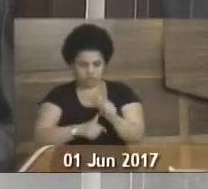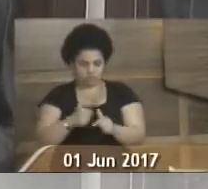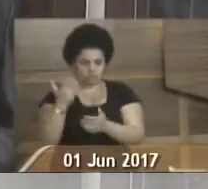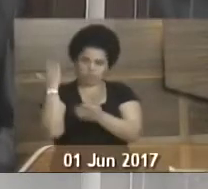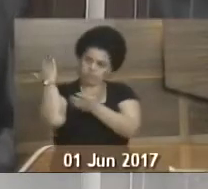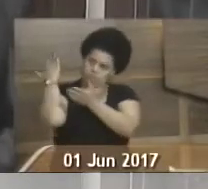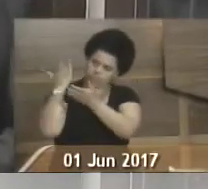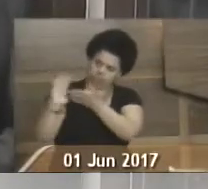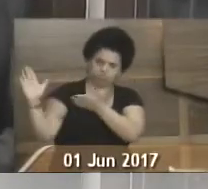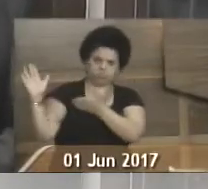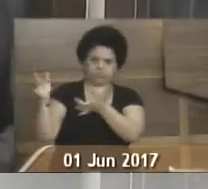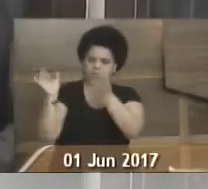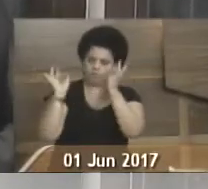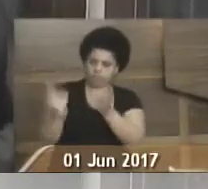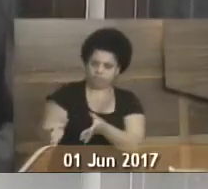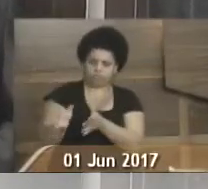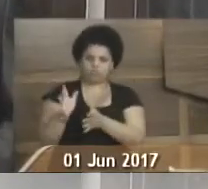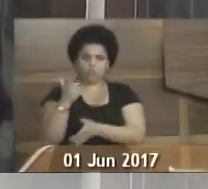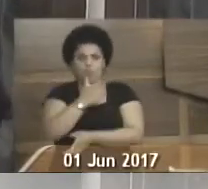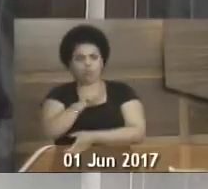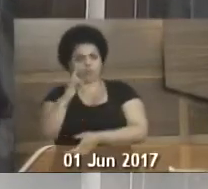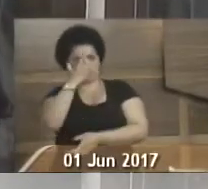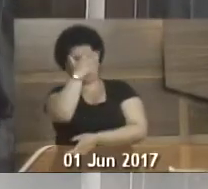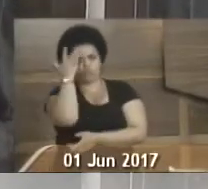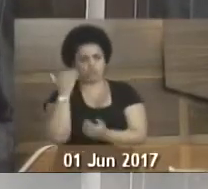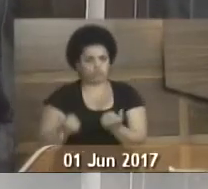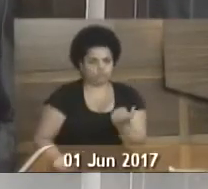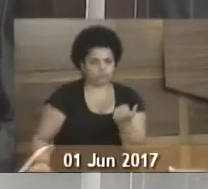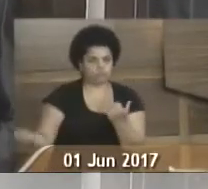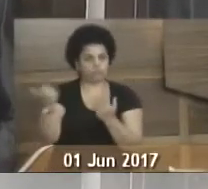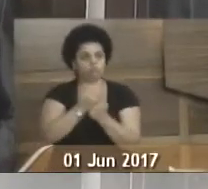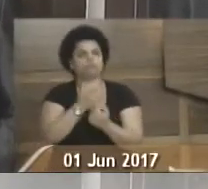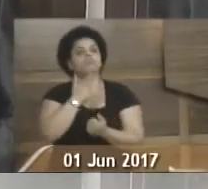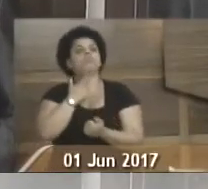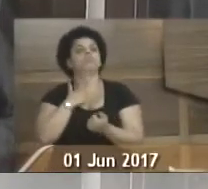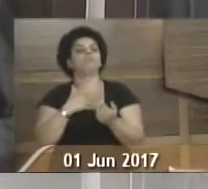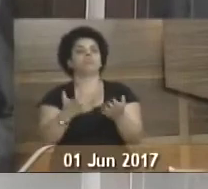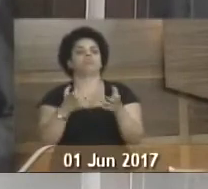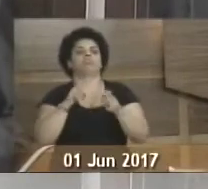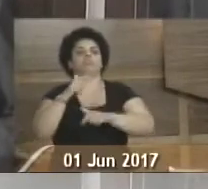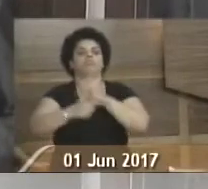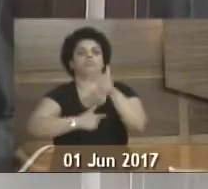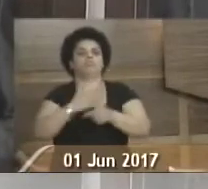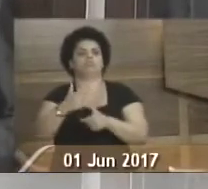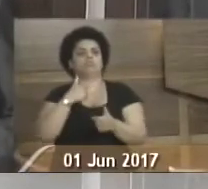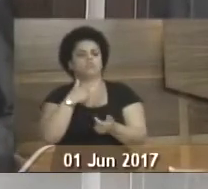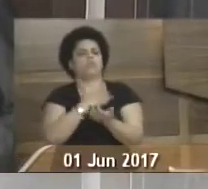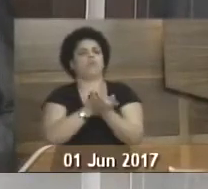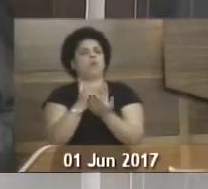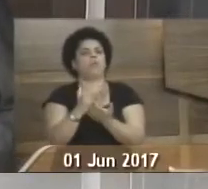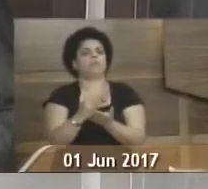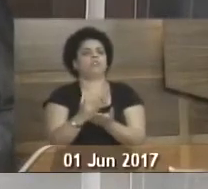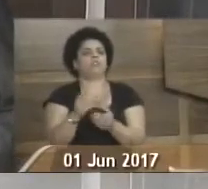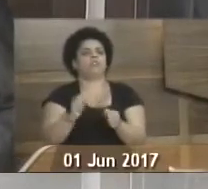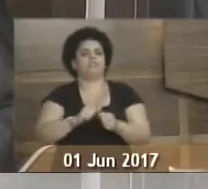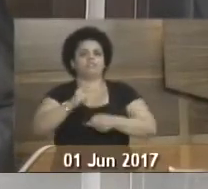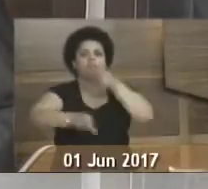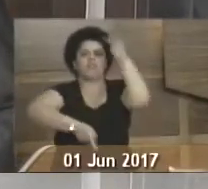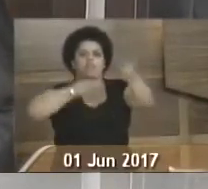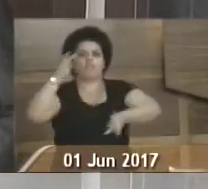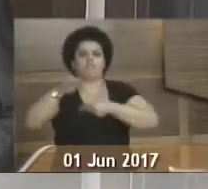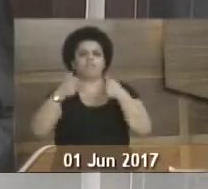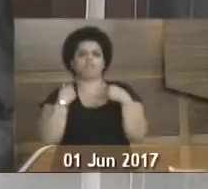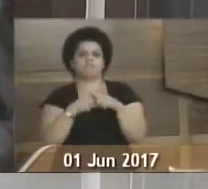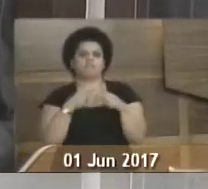deixe essa pasta, coloque uma pessoa aí que quer trabalhar e quer desenvolver. Eu vou começar a rasgar o véu aqui, porque,